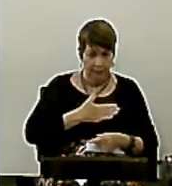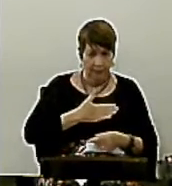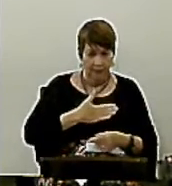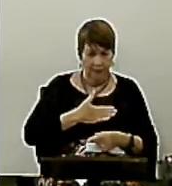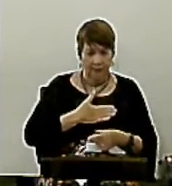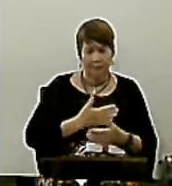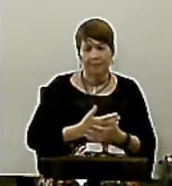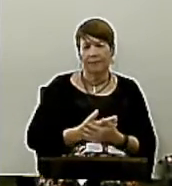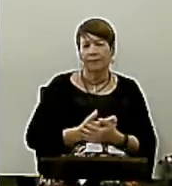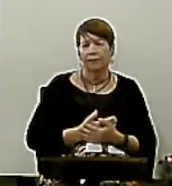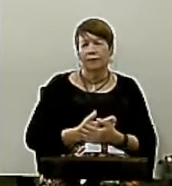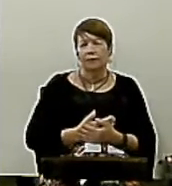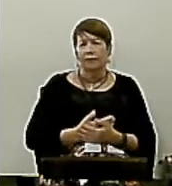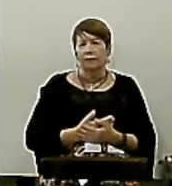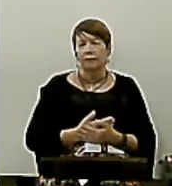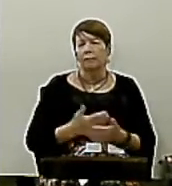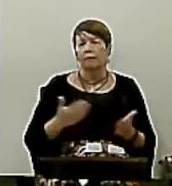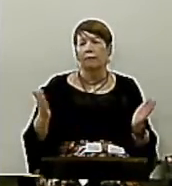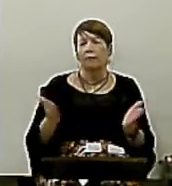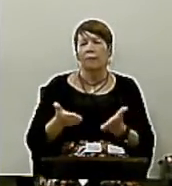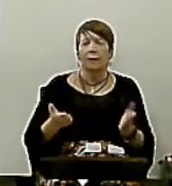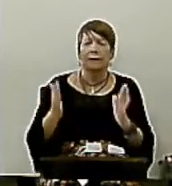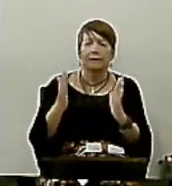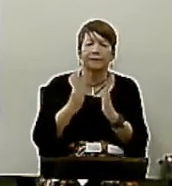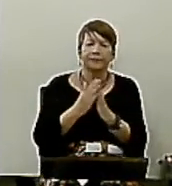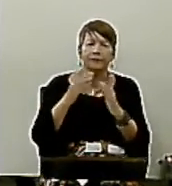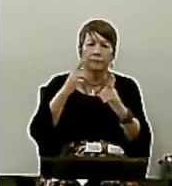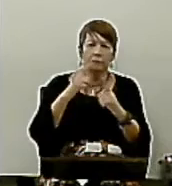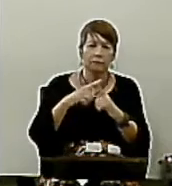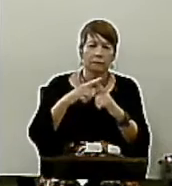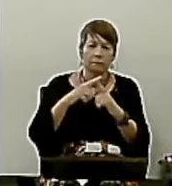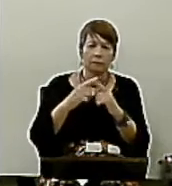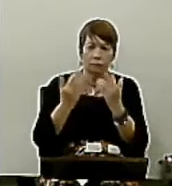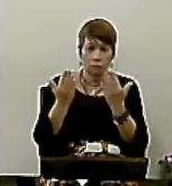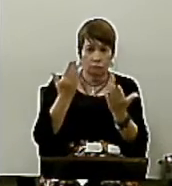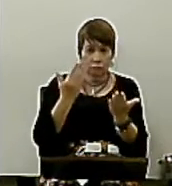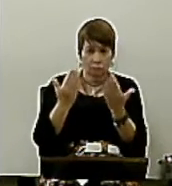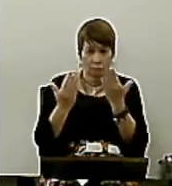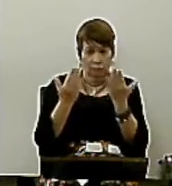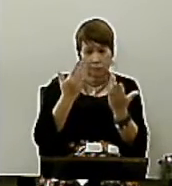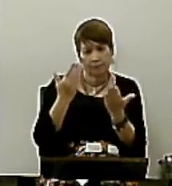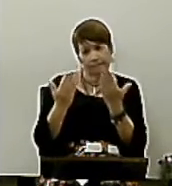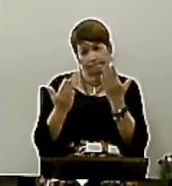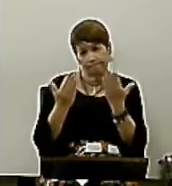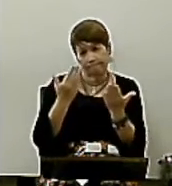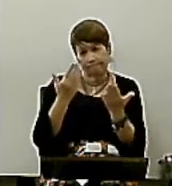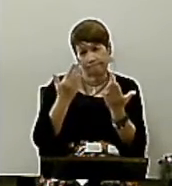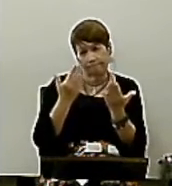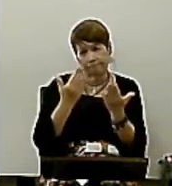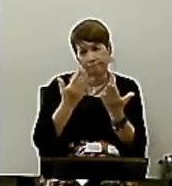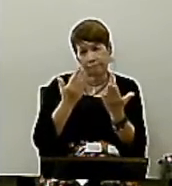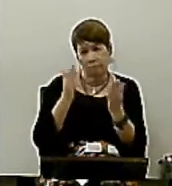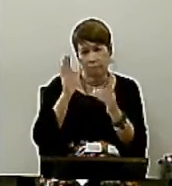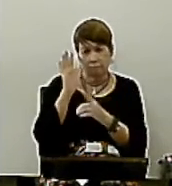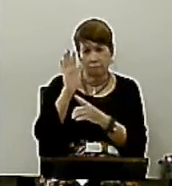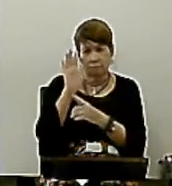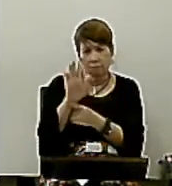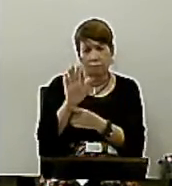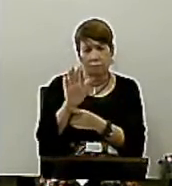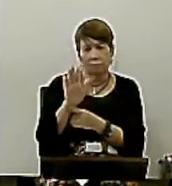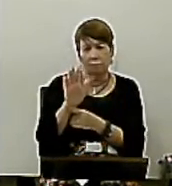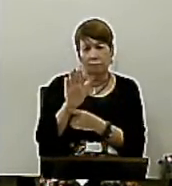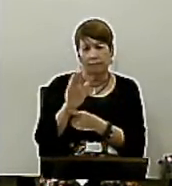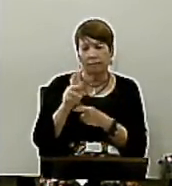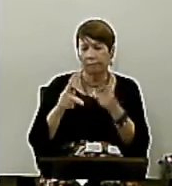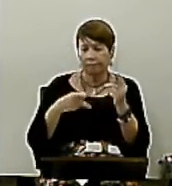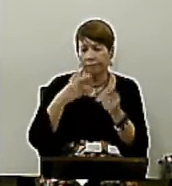nós amamos Hoje na igreja Existe um psicologismo Que traz um raciocínio Falacioso Que